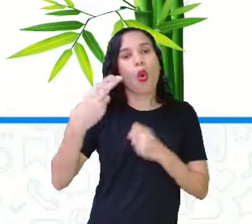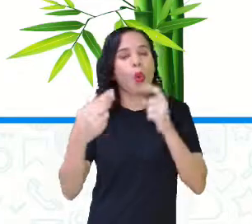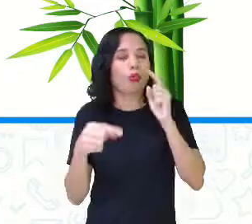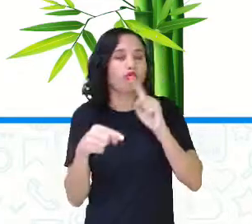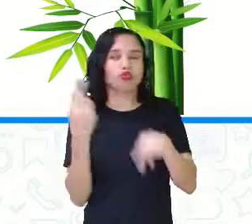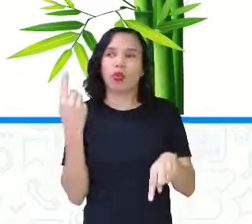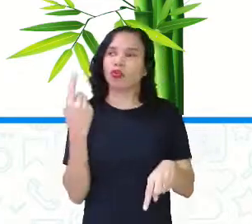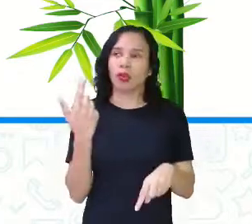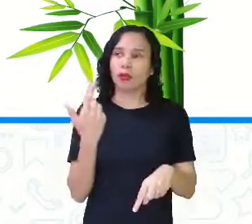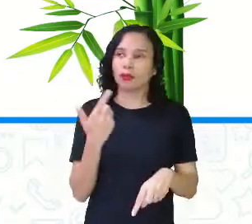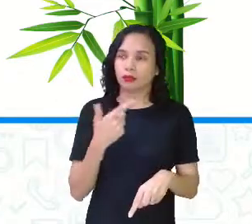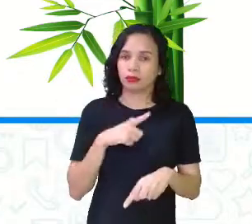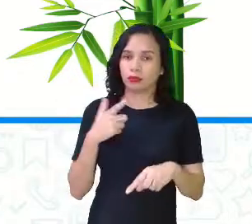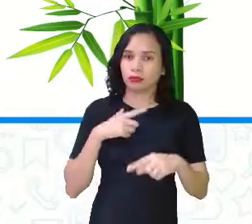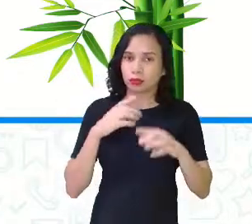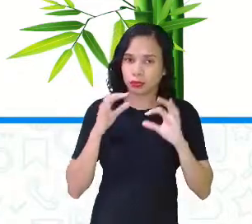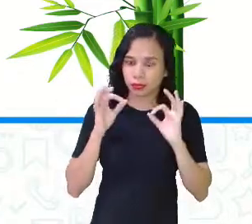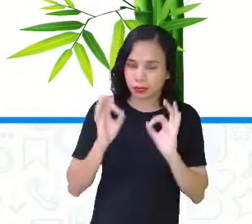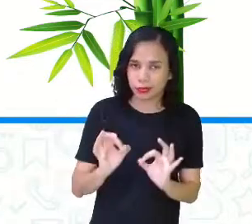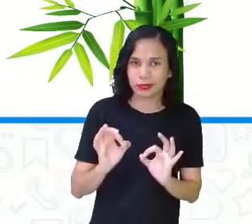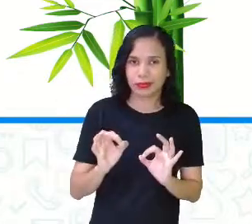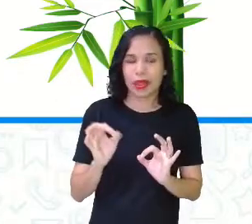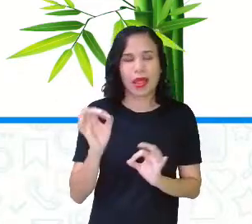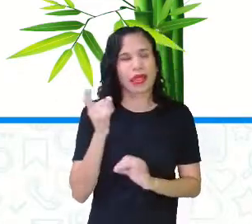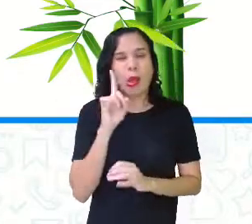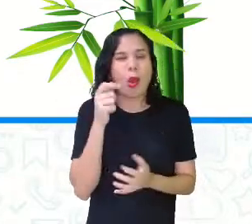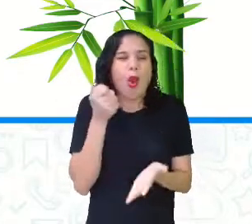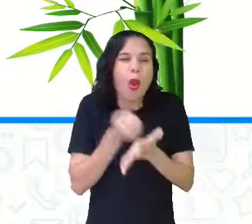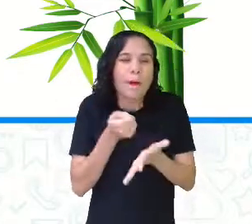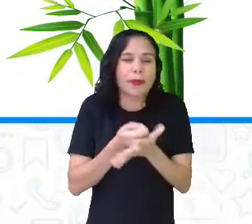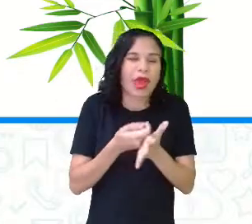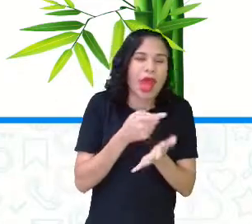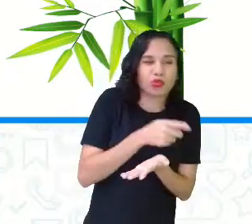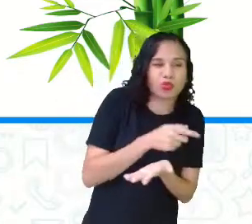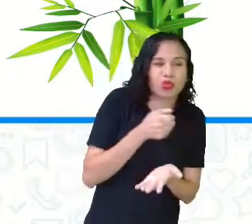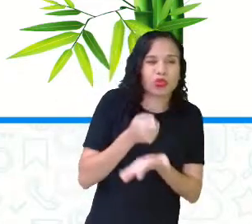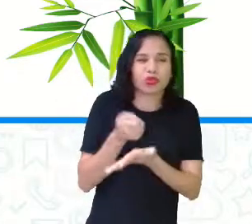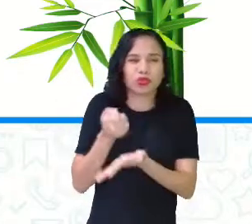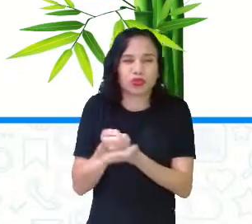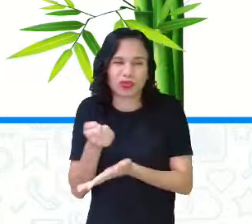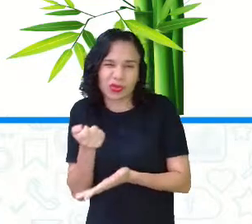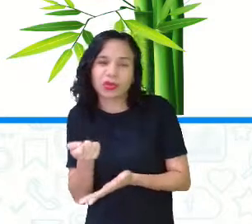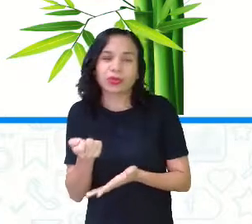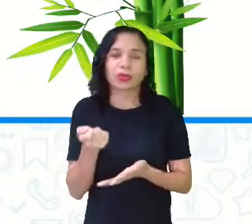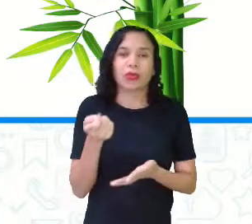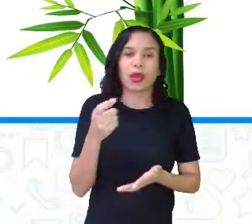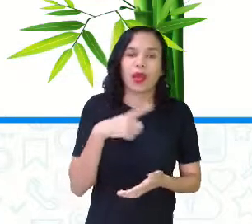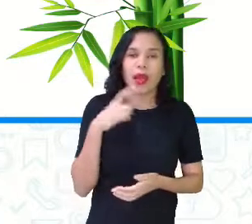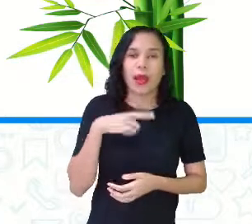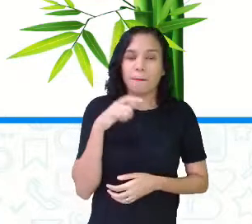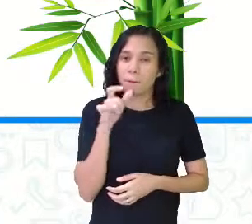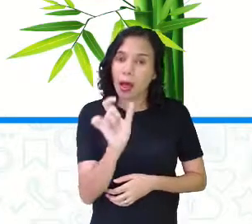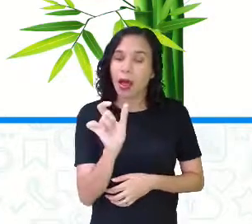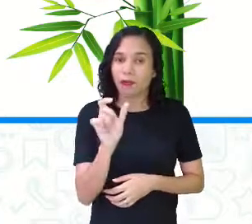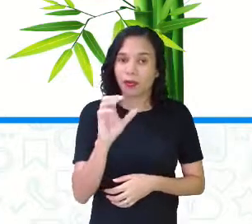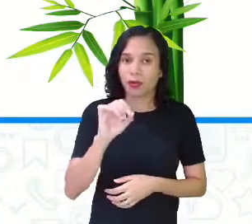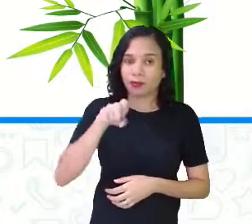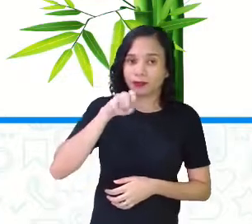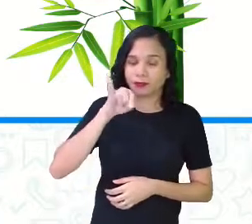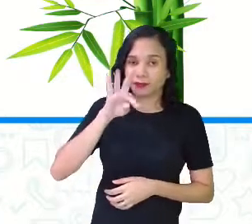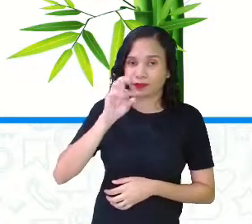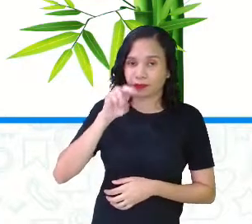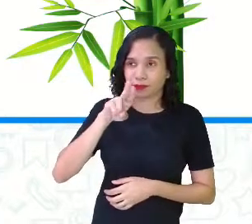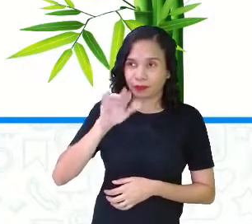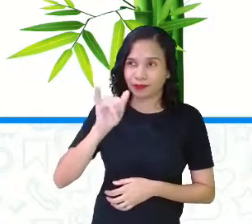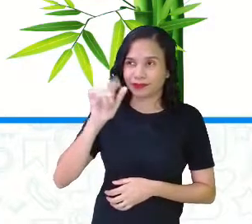serem acentuadas, tá certo? Não é obrigatório, nem uma coisa, nem outra. Então, tem palavra oxítona, como é o caso aqui da avó,